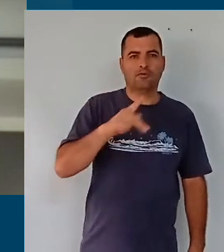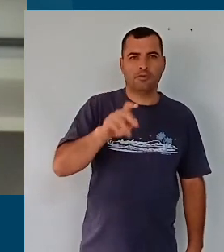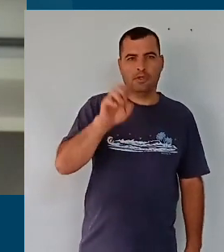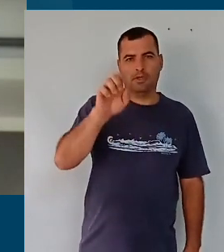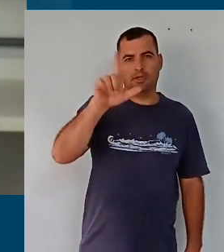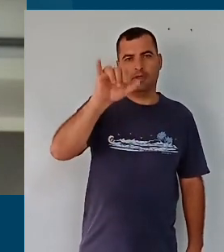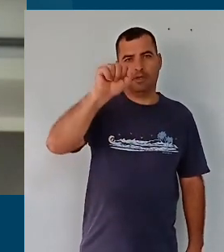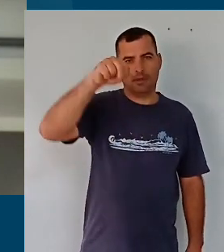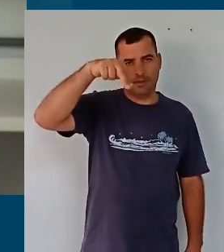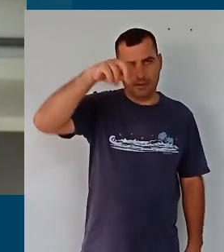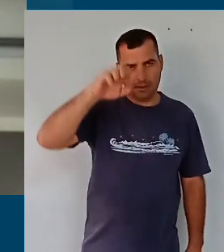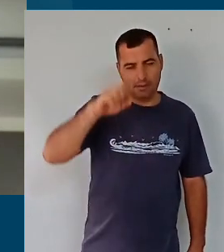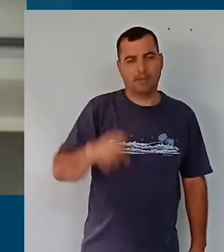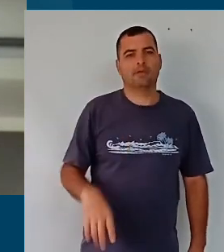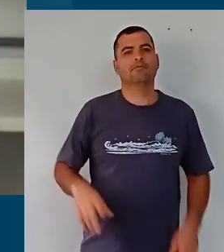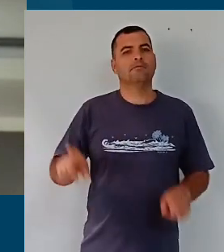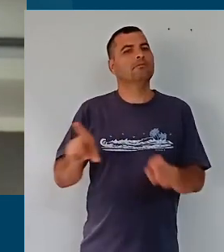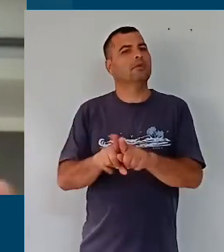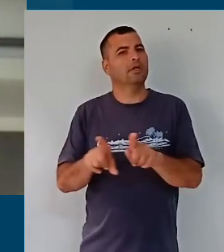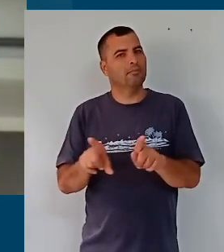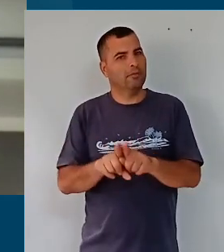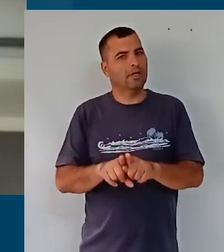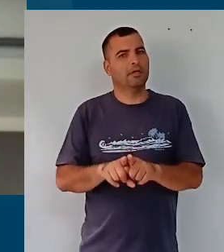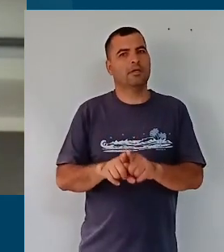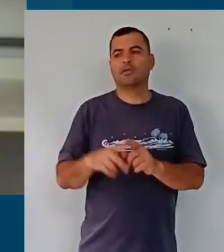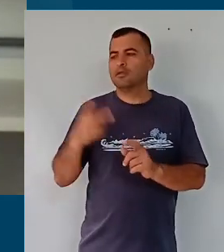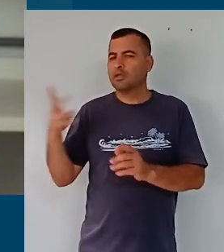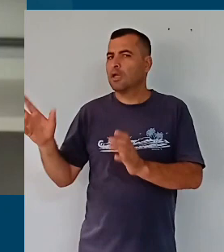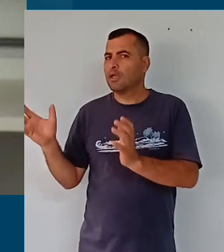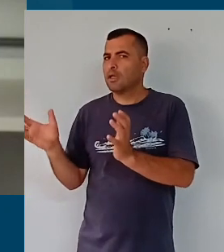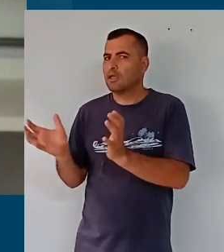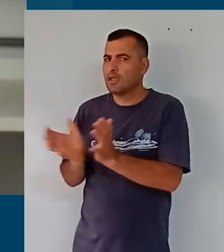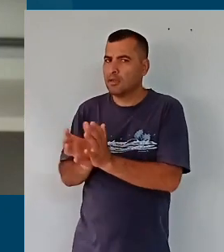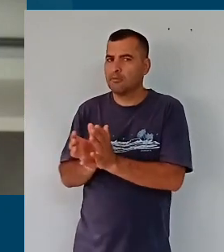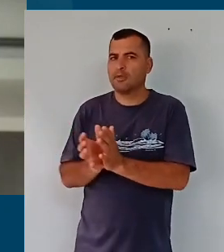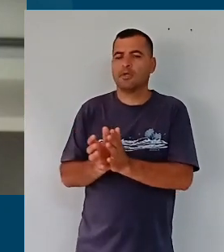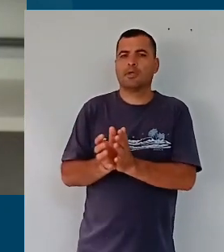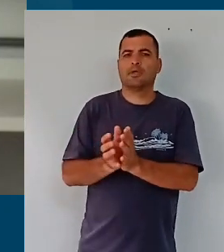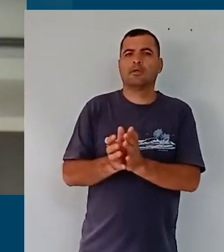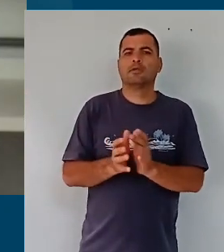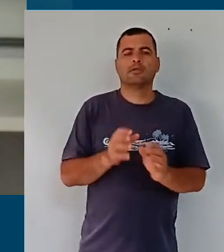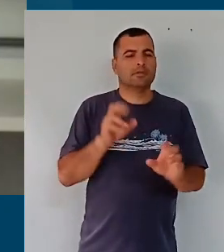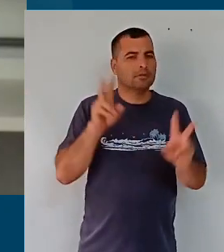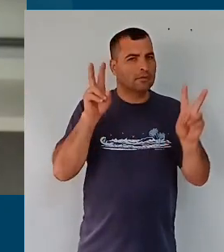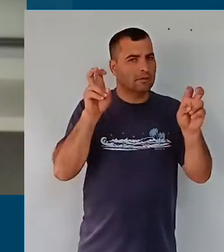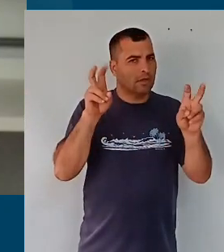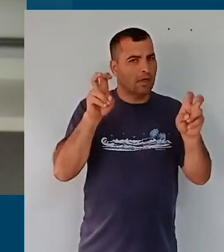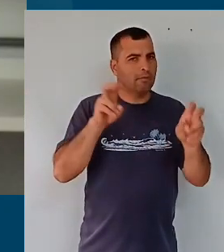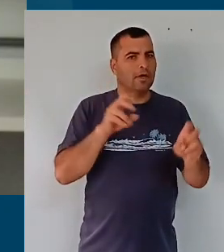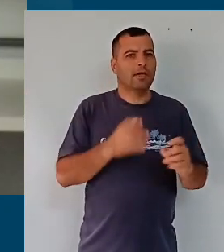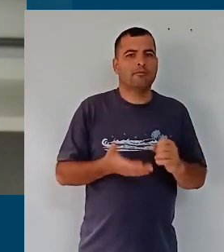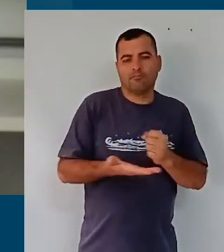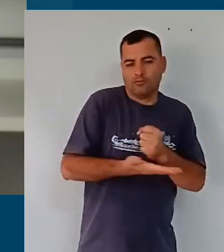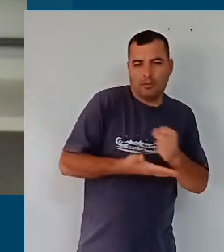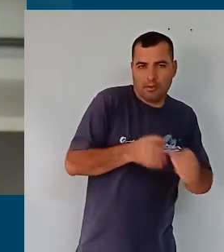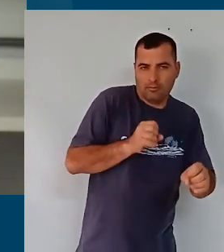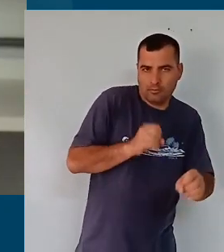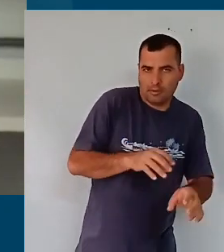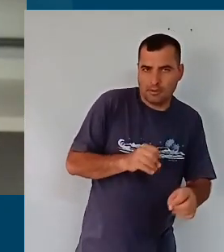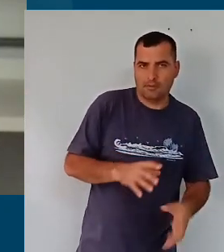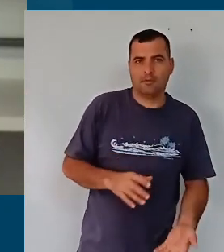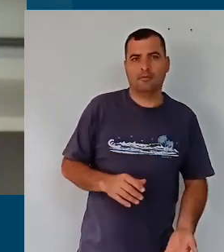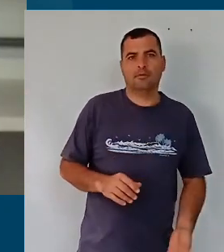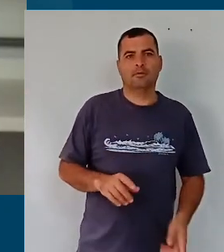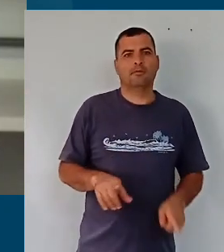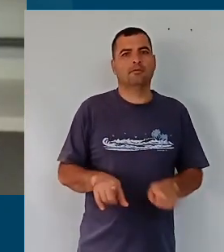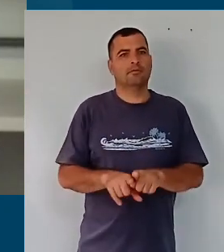Eliane Aguiar, que também liderou a equipe de consultores específicos para a área do ensino fundamental, o nosso